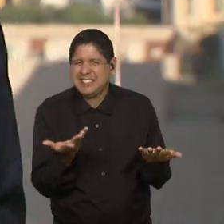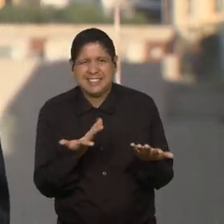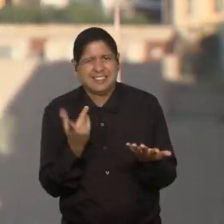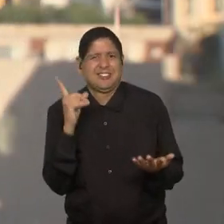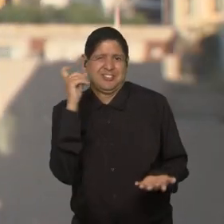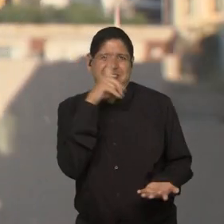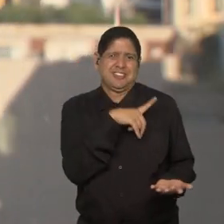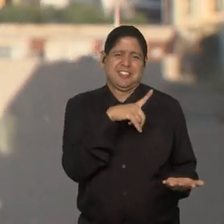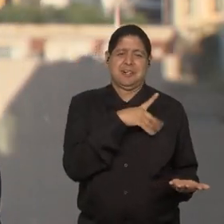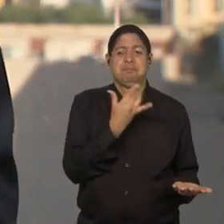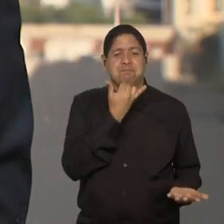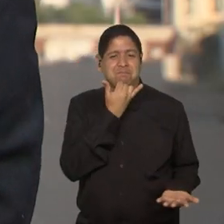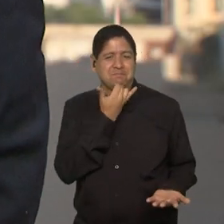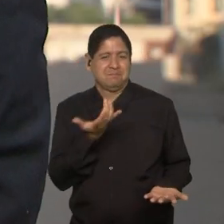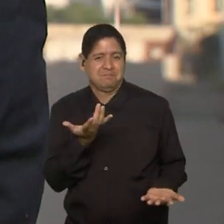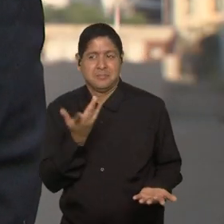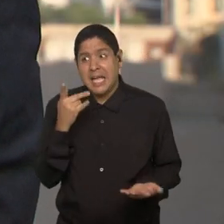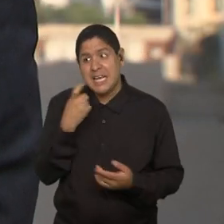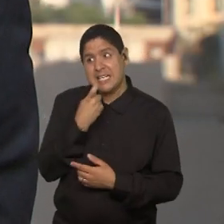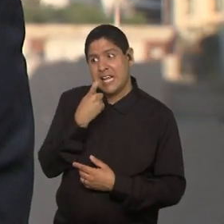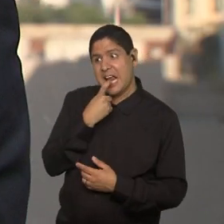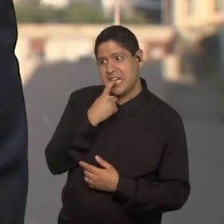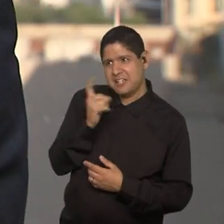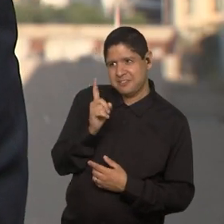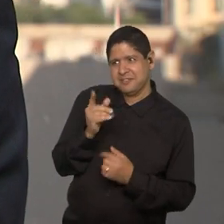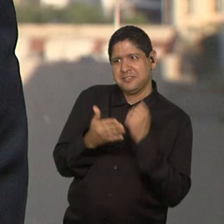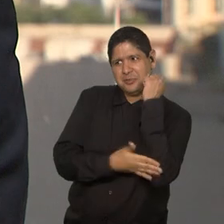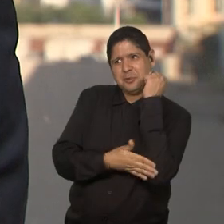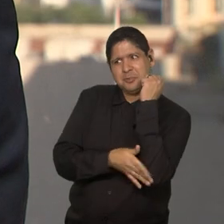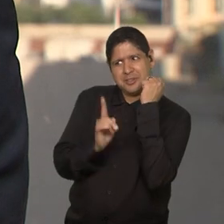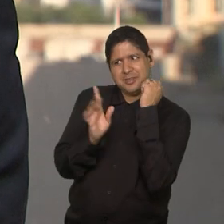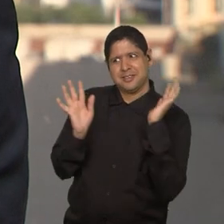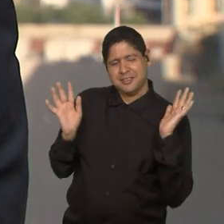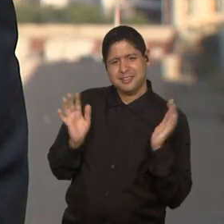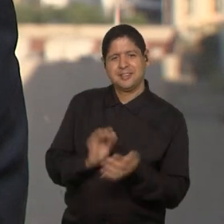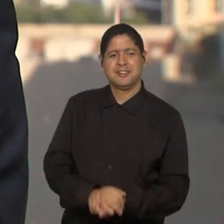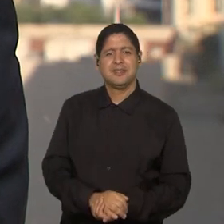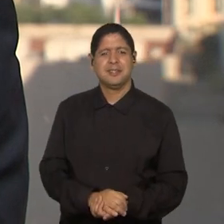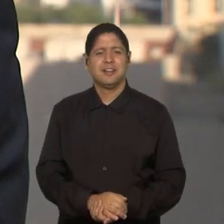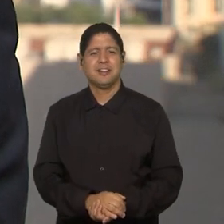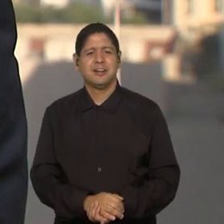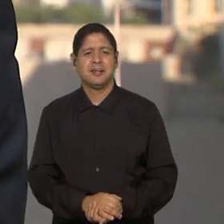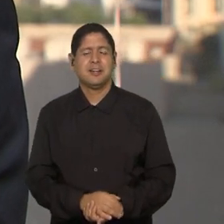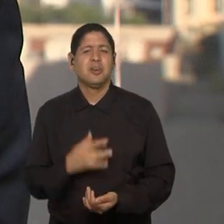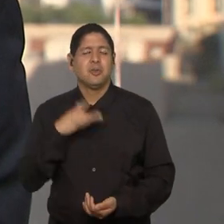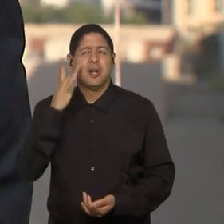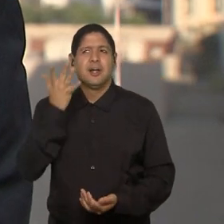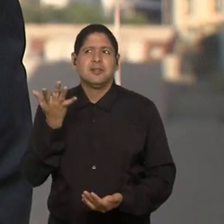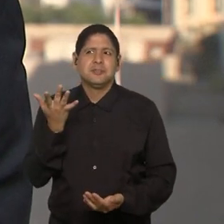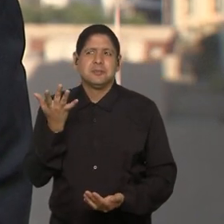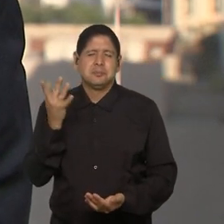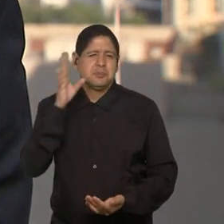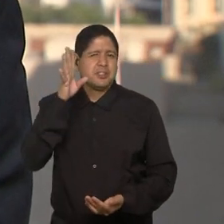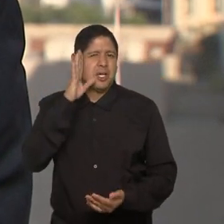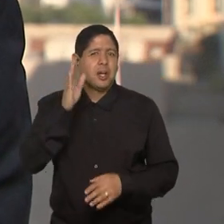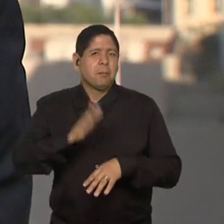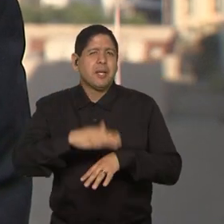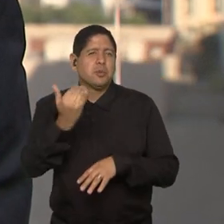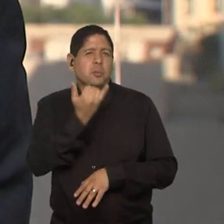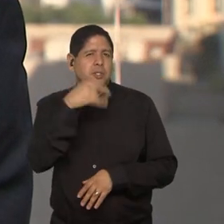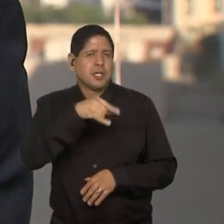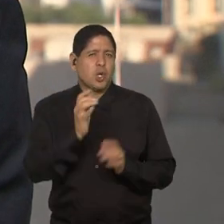complicada. Não vai ter ciúme. Eu acho que a coisa mais importante dessa Copa